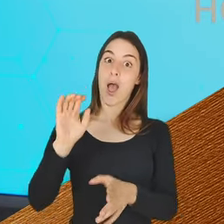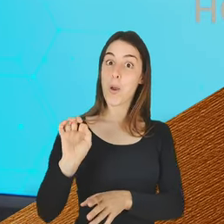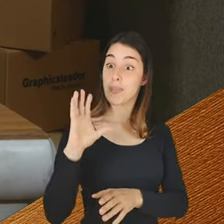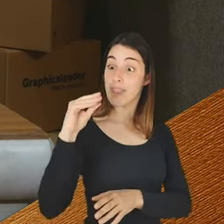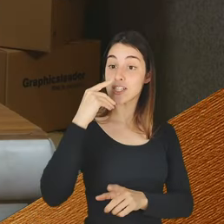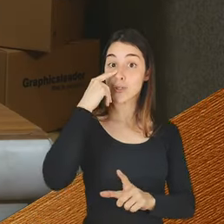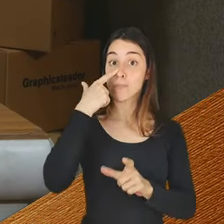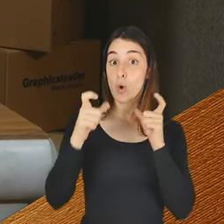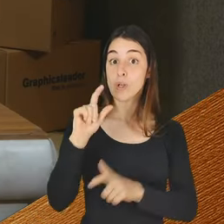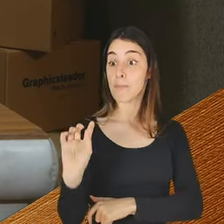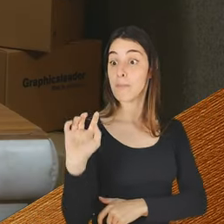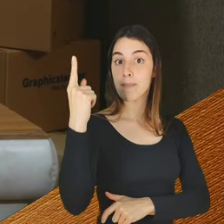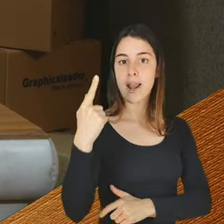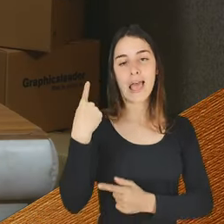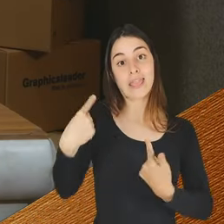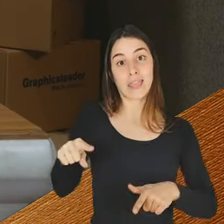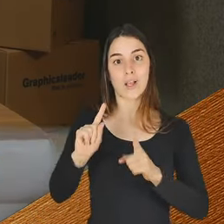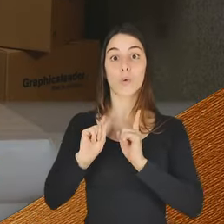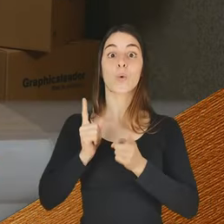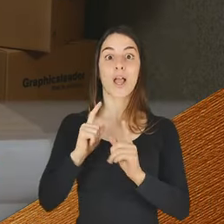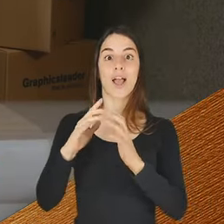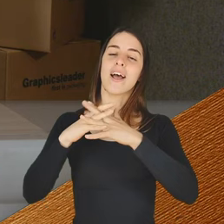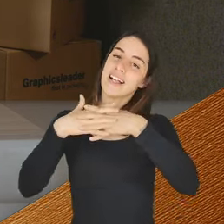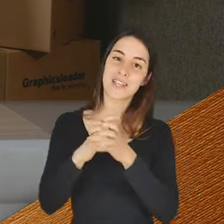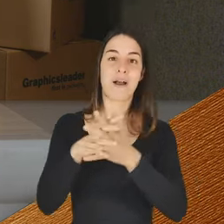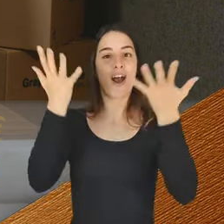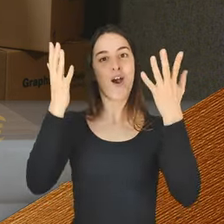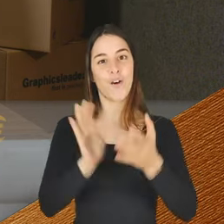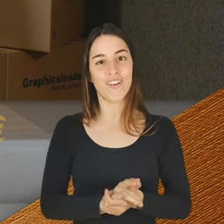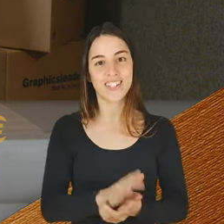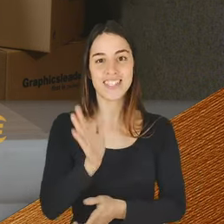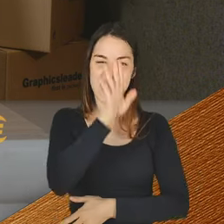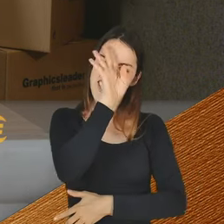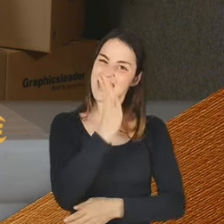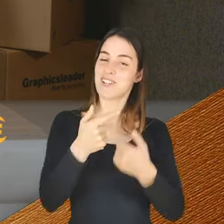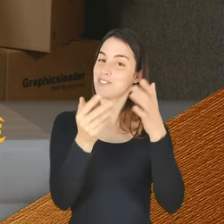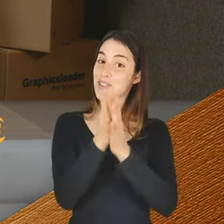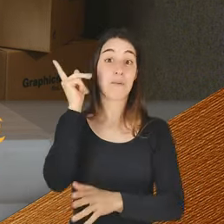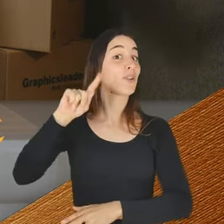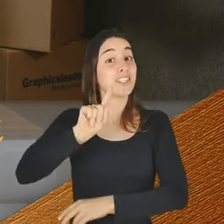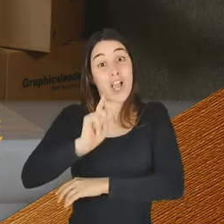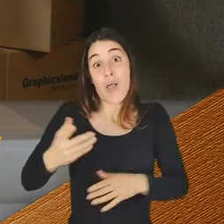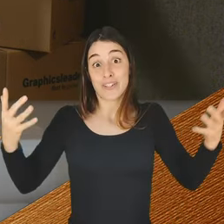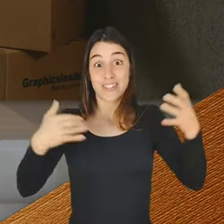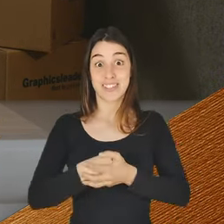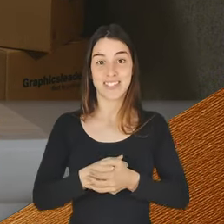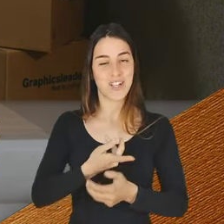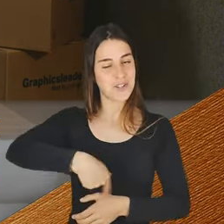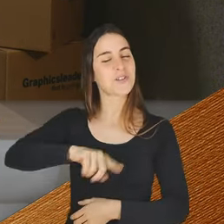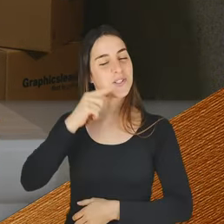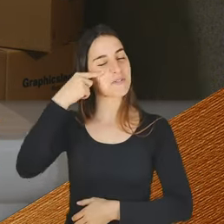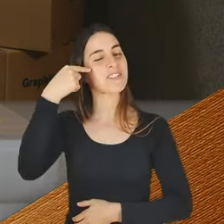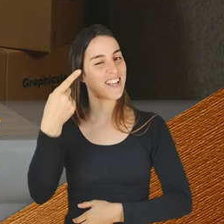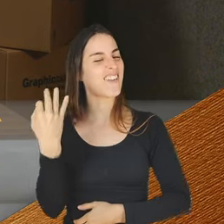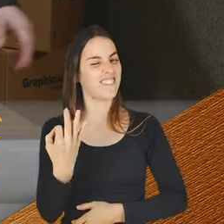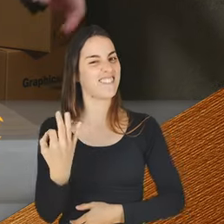recebem um limão, Joana. Um limão, já sabemos todos como é que é importante o limão, Joana. Nós, na Babigui, somos